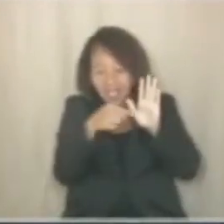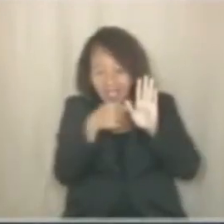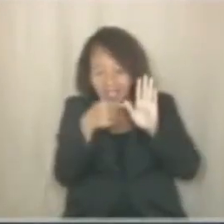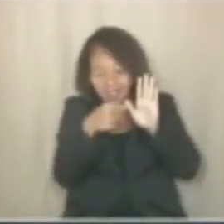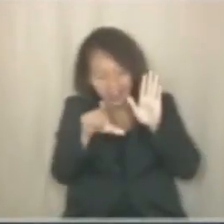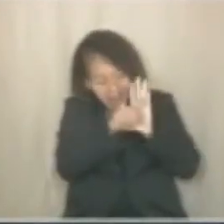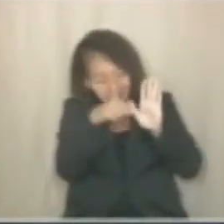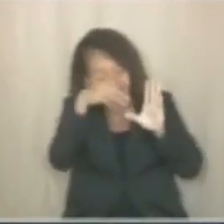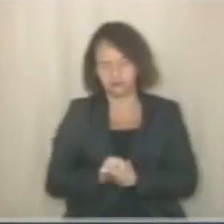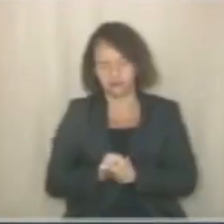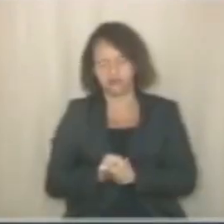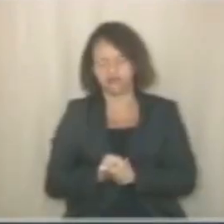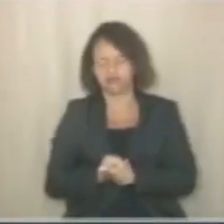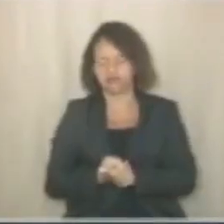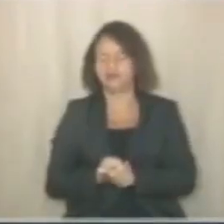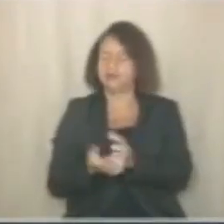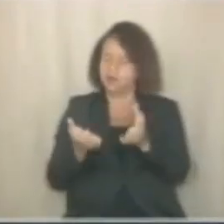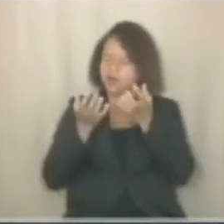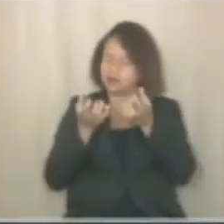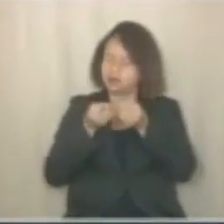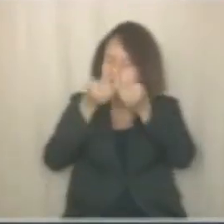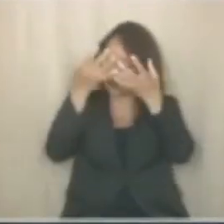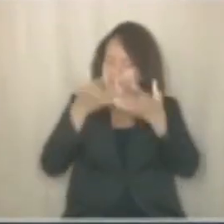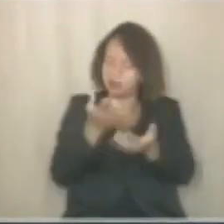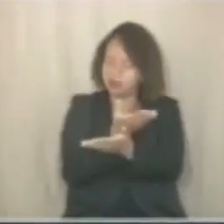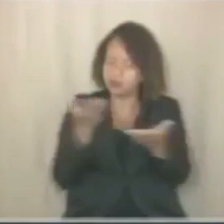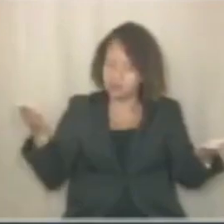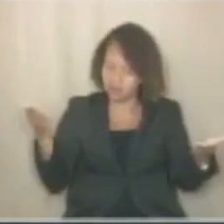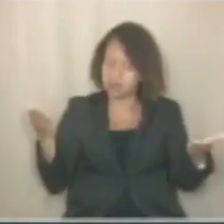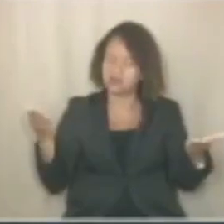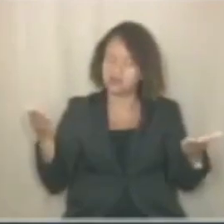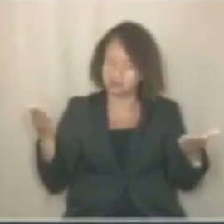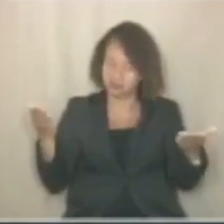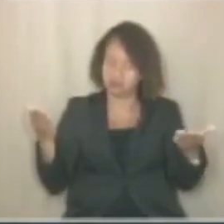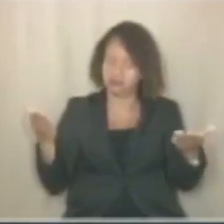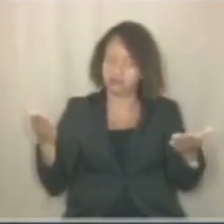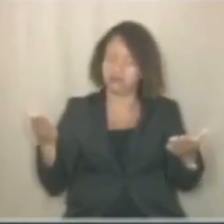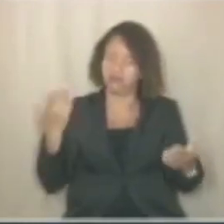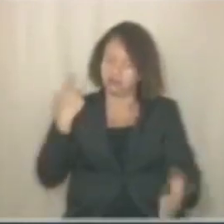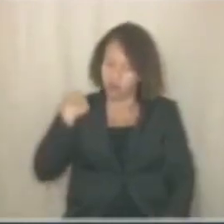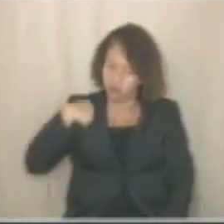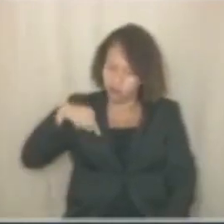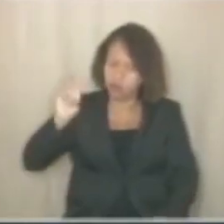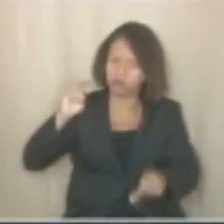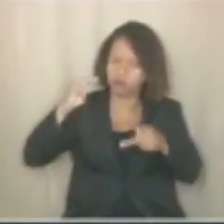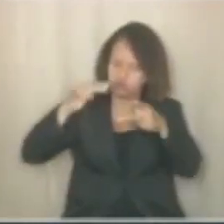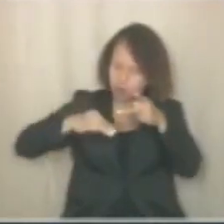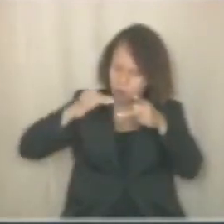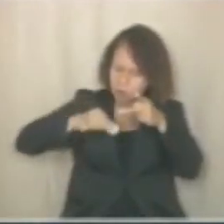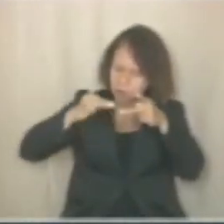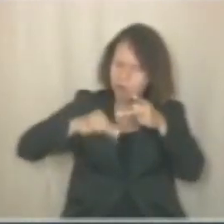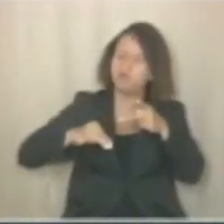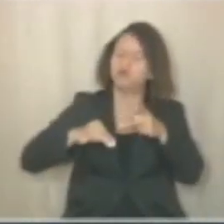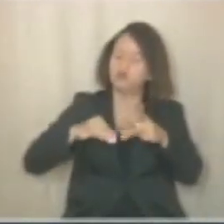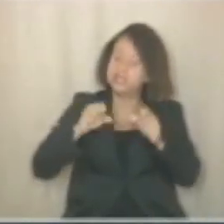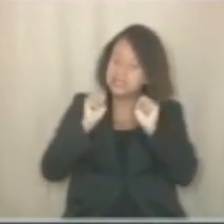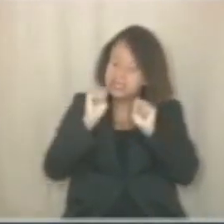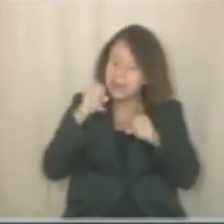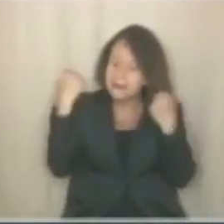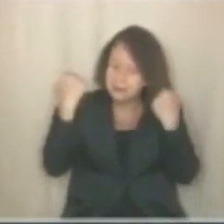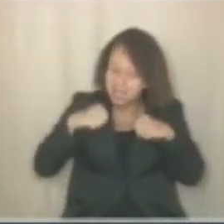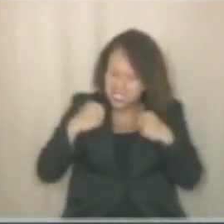-condicionado nos ônibus. Eu quero dizer a todos vocês, senhor presidente, que eu vou até o Ministério Público e se for preciso,